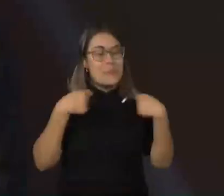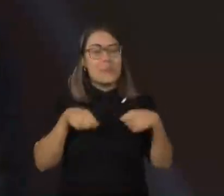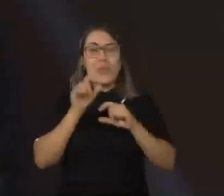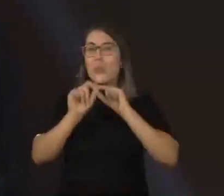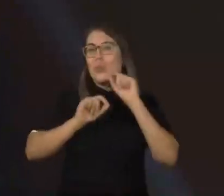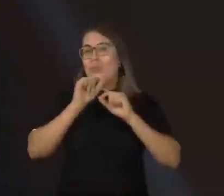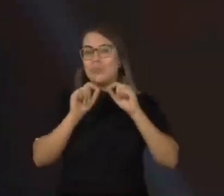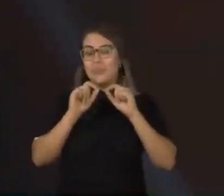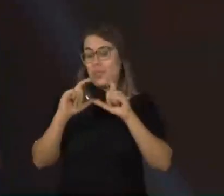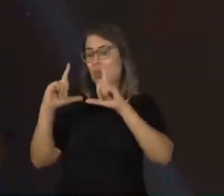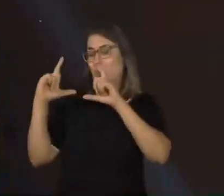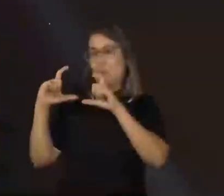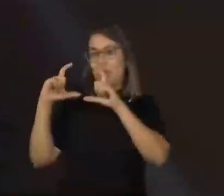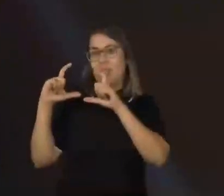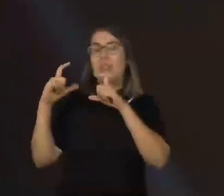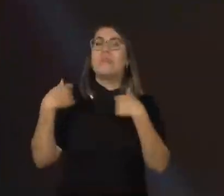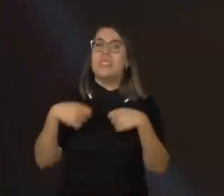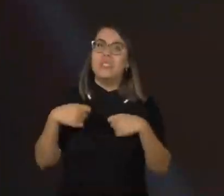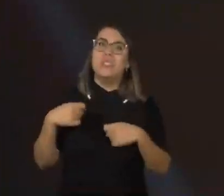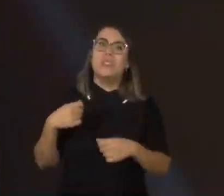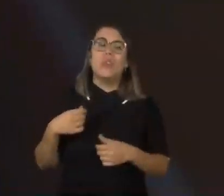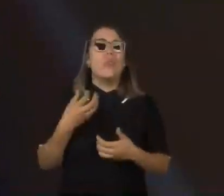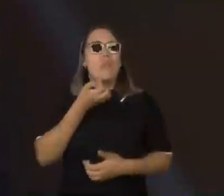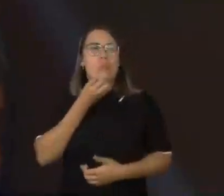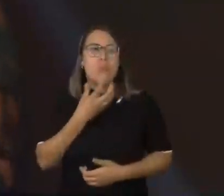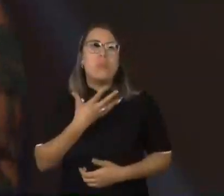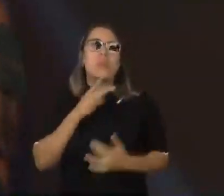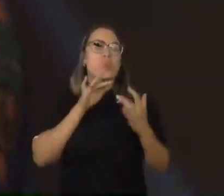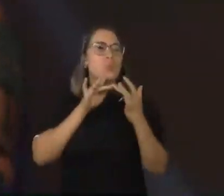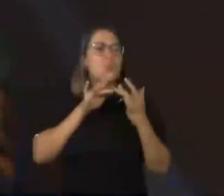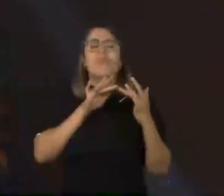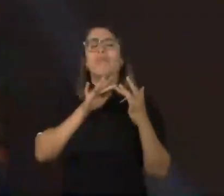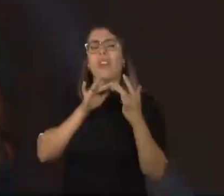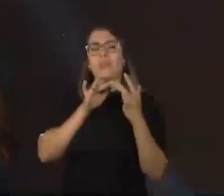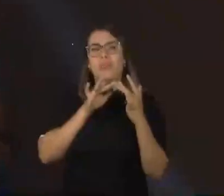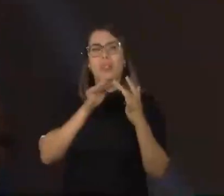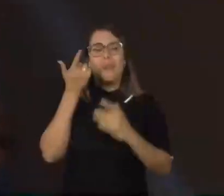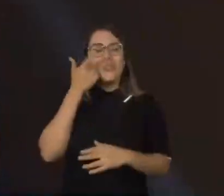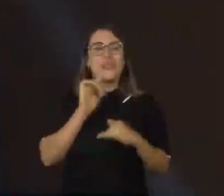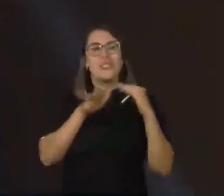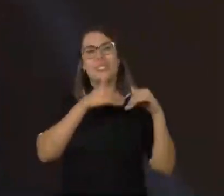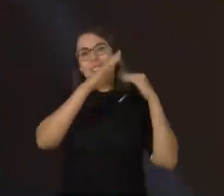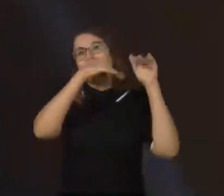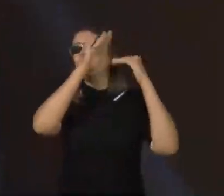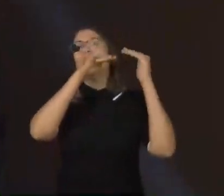dizer que o acampamento também é um ambiente muito bacana para desenvolver